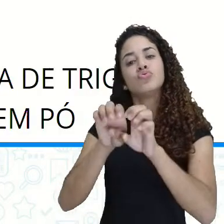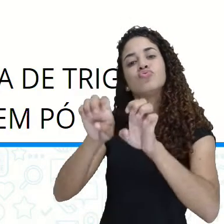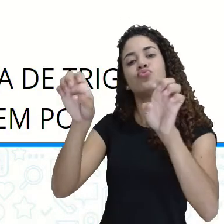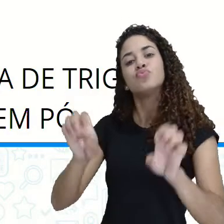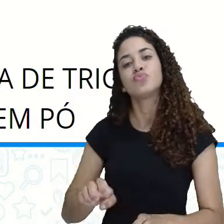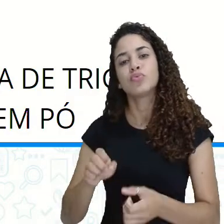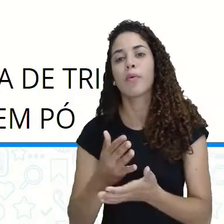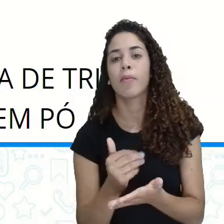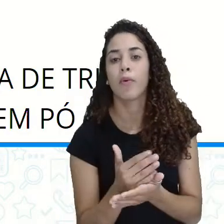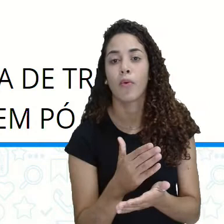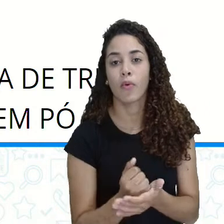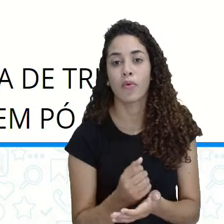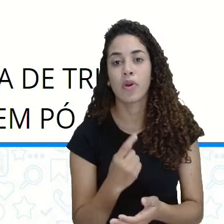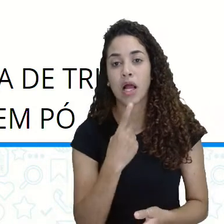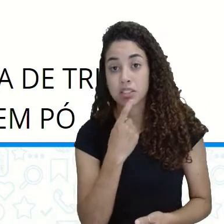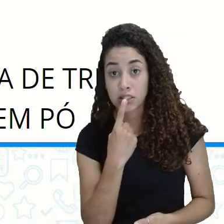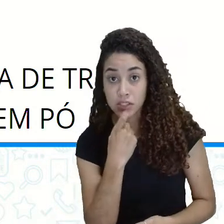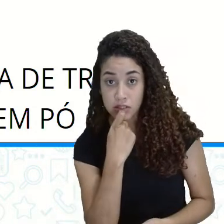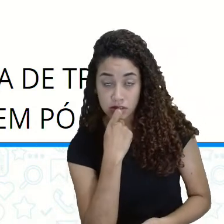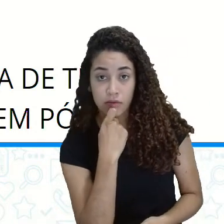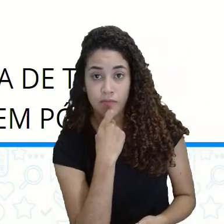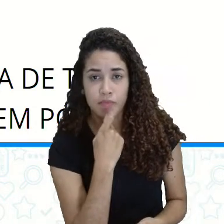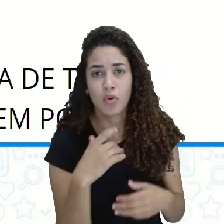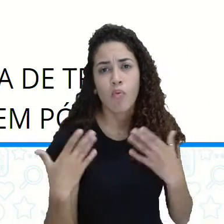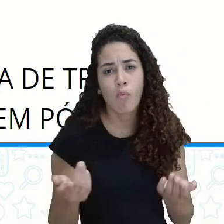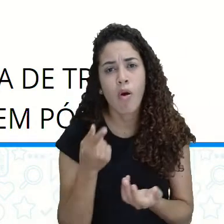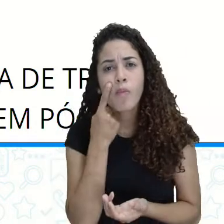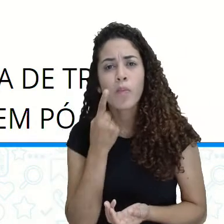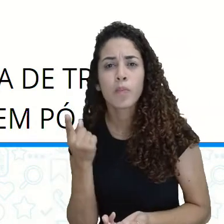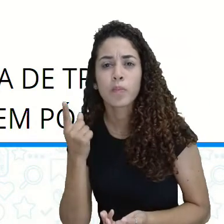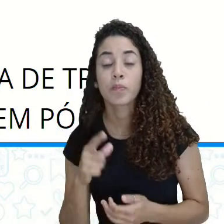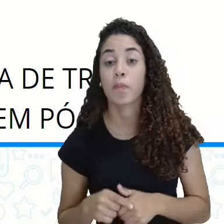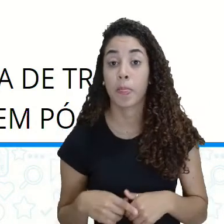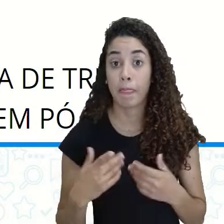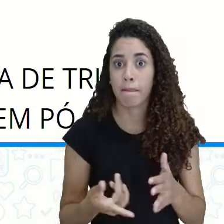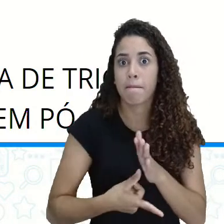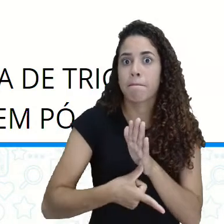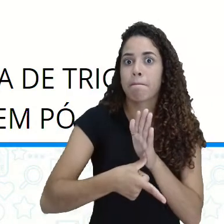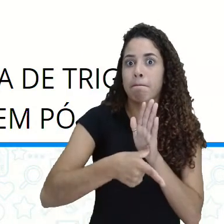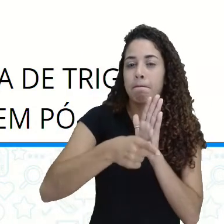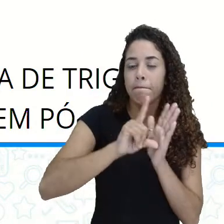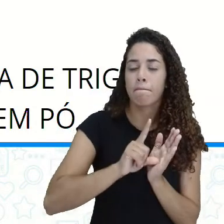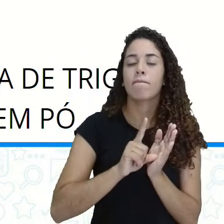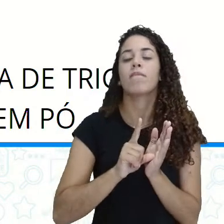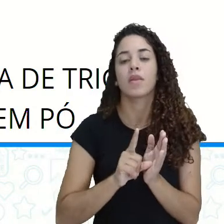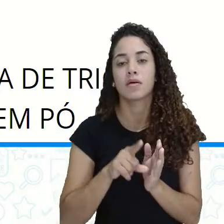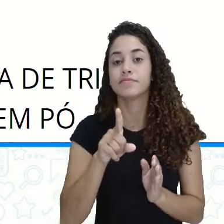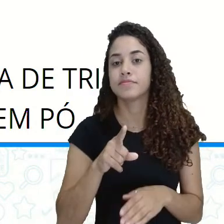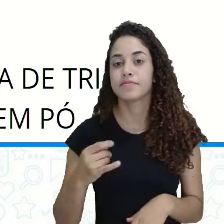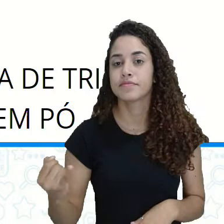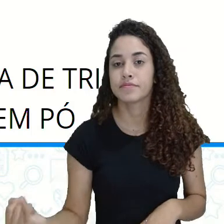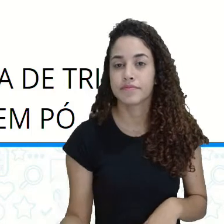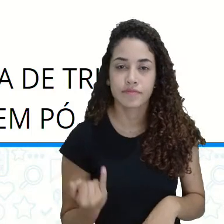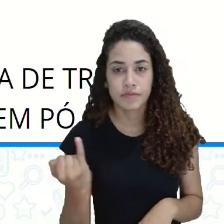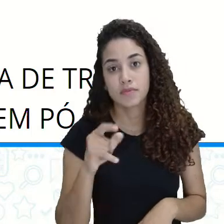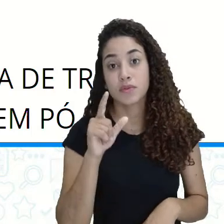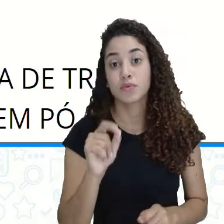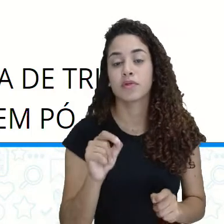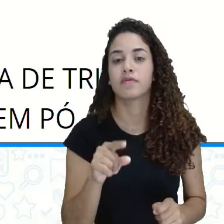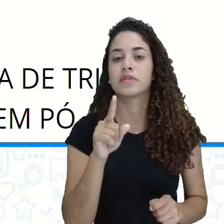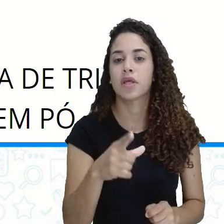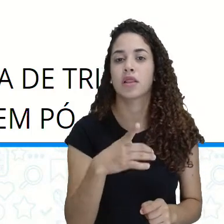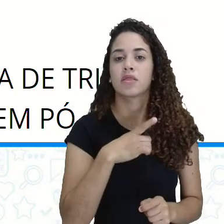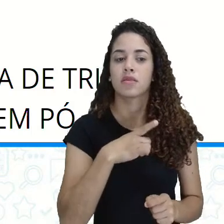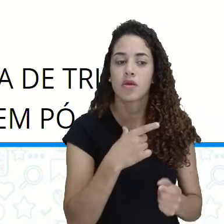cenoura. A receita bolo de cenoura. Olha só, gente. Antes de tudo, é importante você ter os